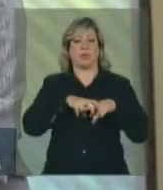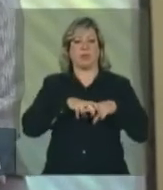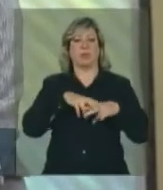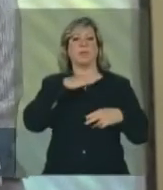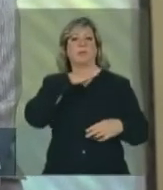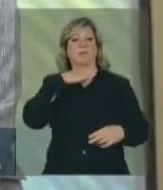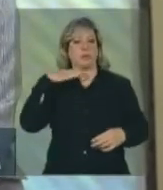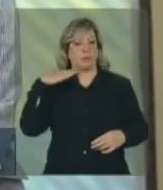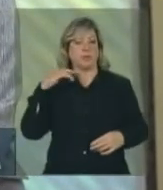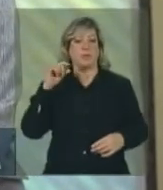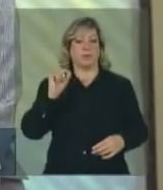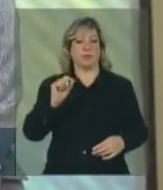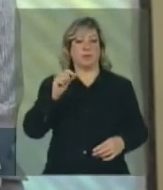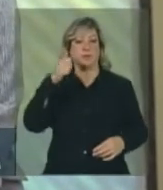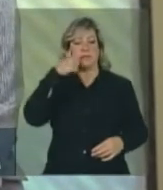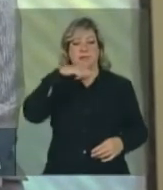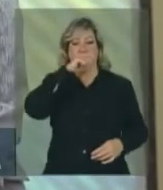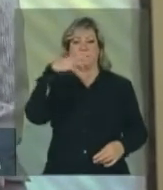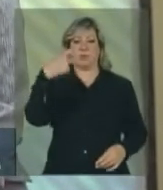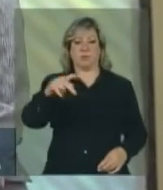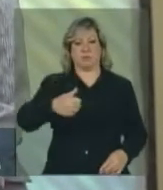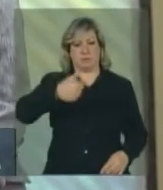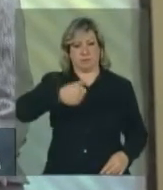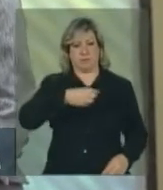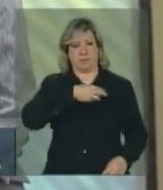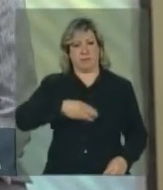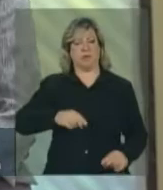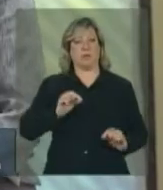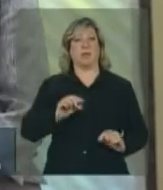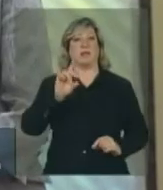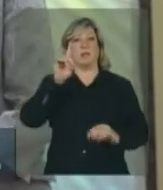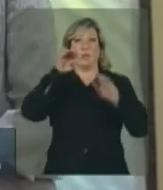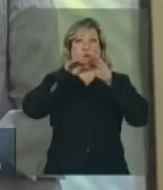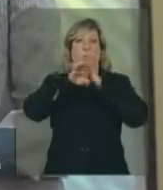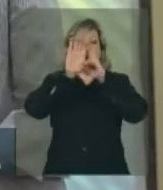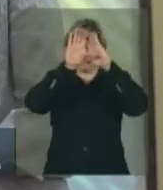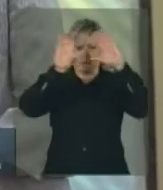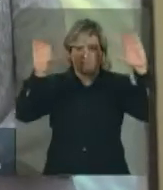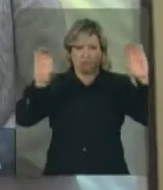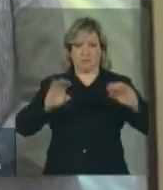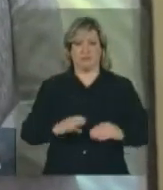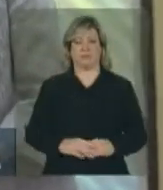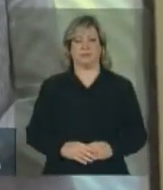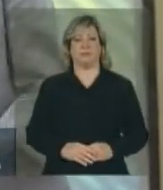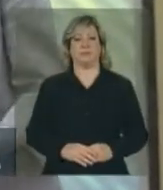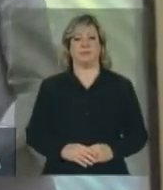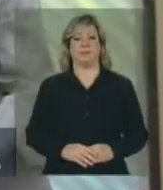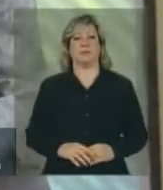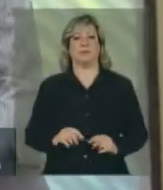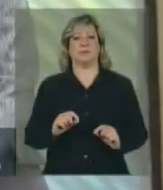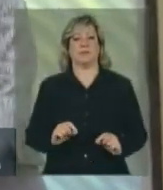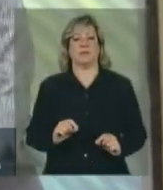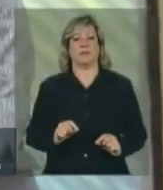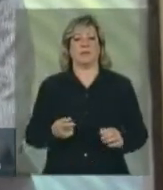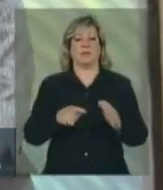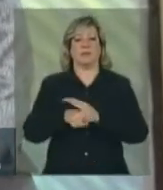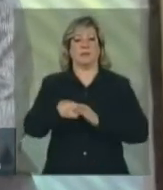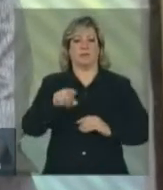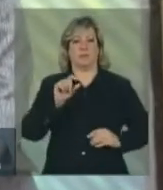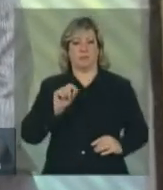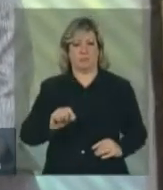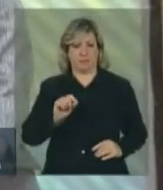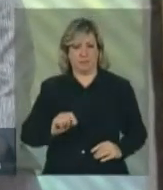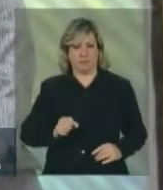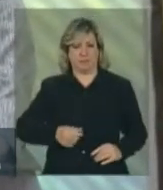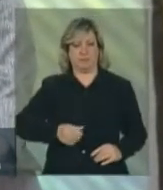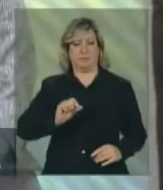da senhora sua mãe, que descansa em paz. Sr. Zafir Salayan,